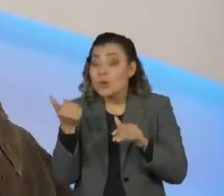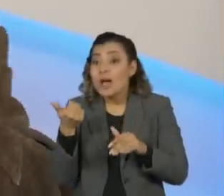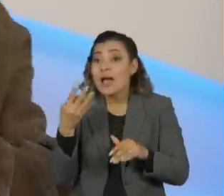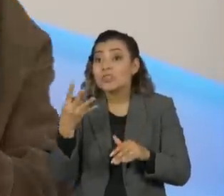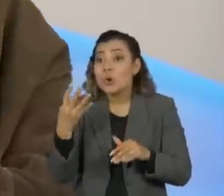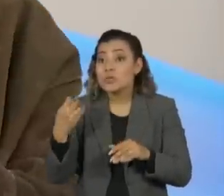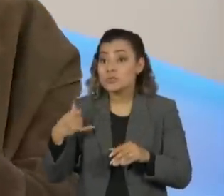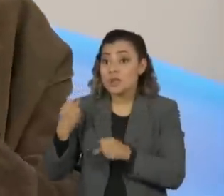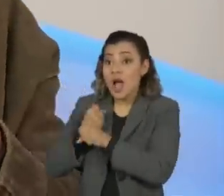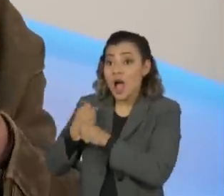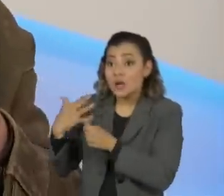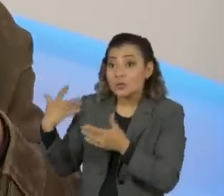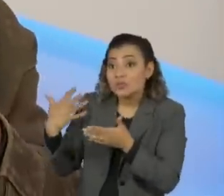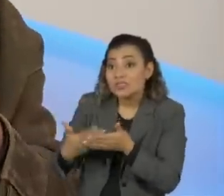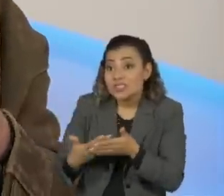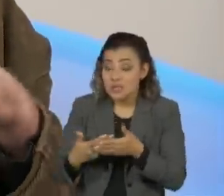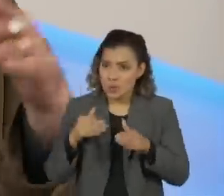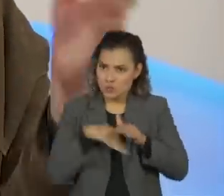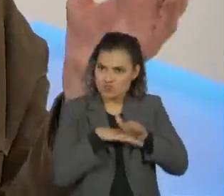anos, sem falar para ninguém,